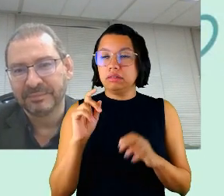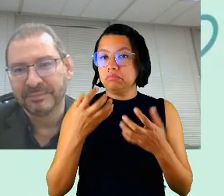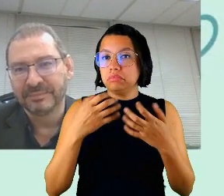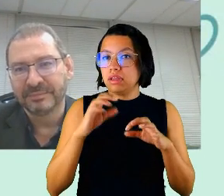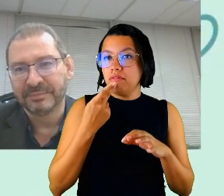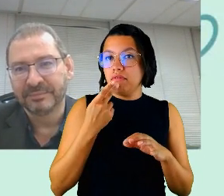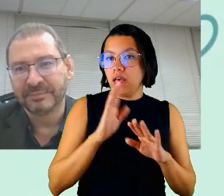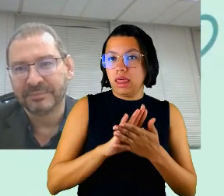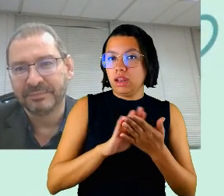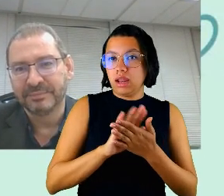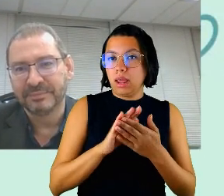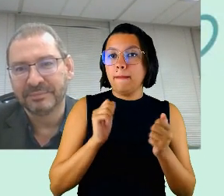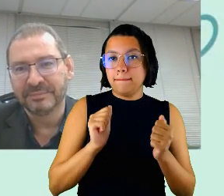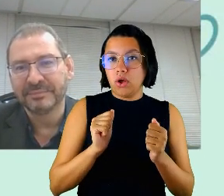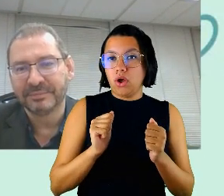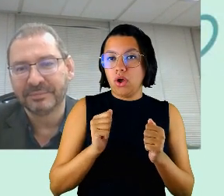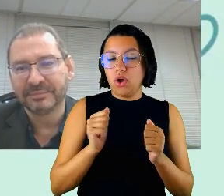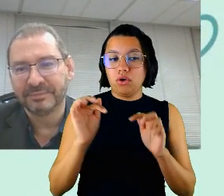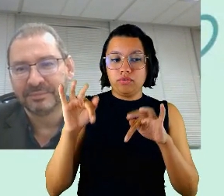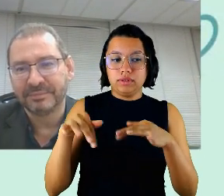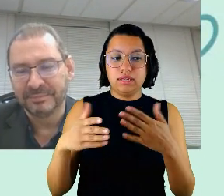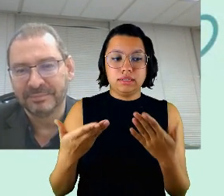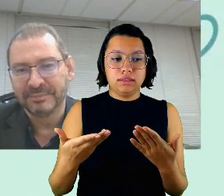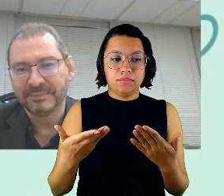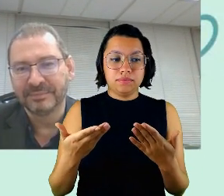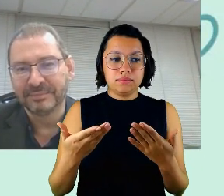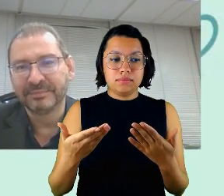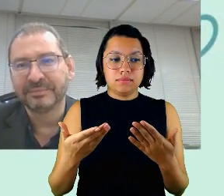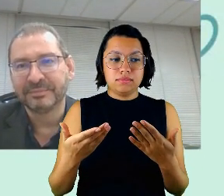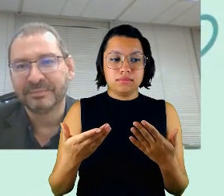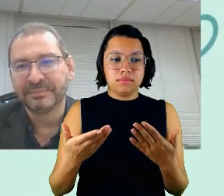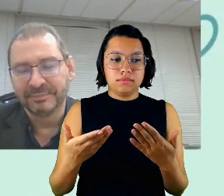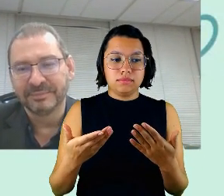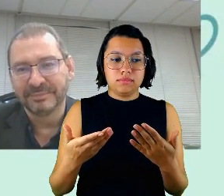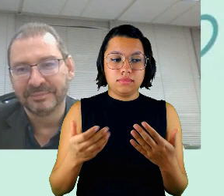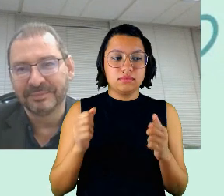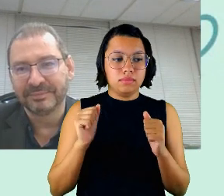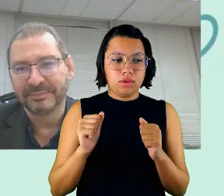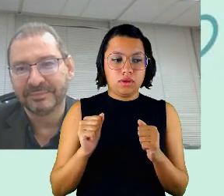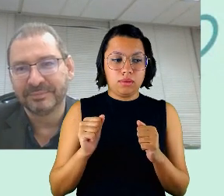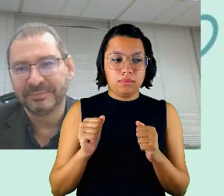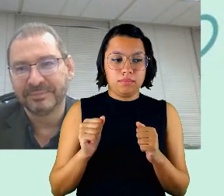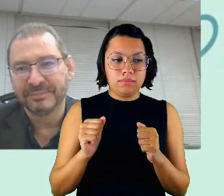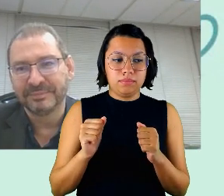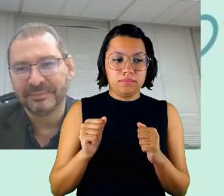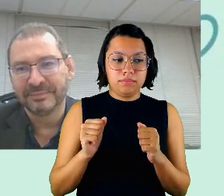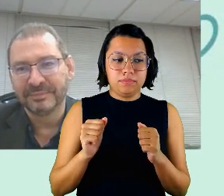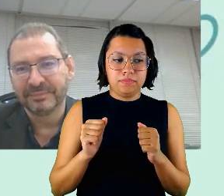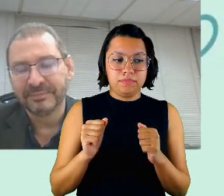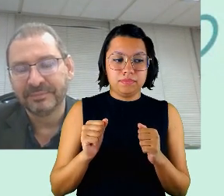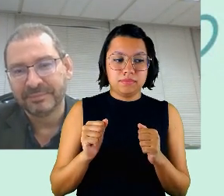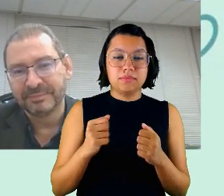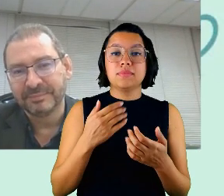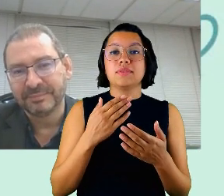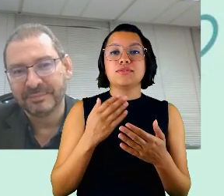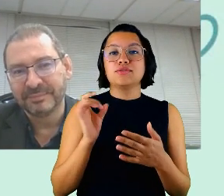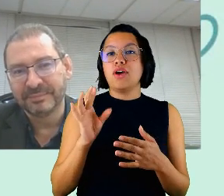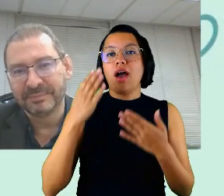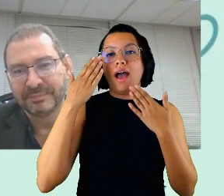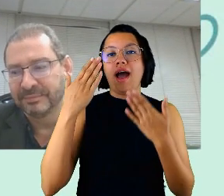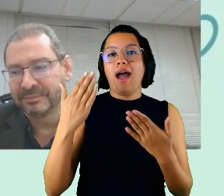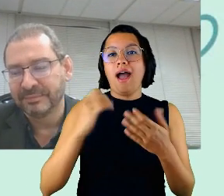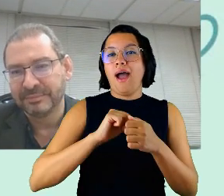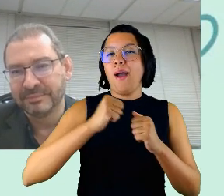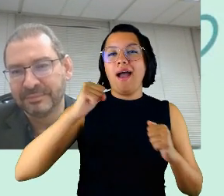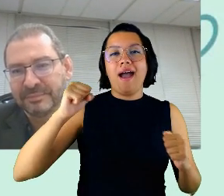posso ir caminhando então posso ir caminhando para o para o encerramento é só agradecer imensamente a professora